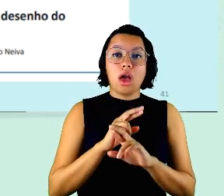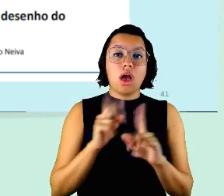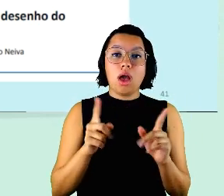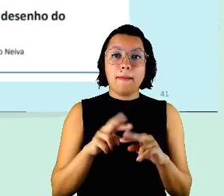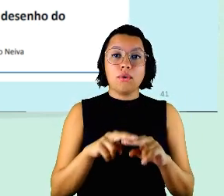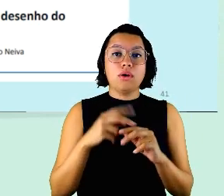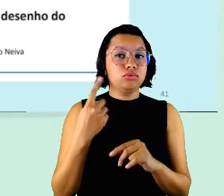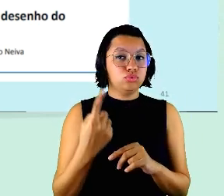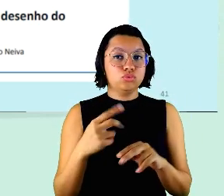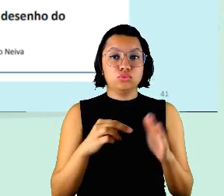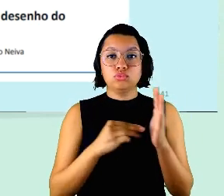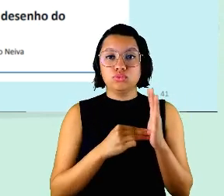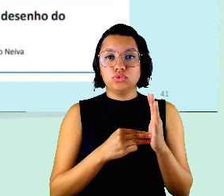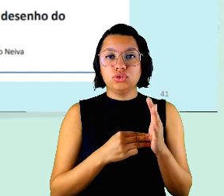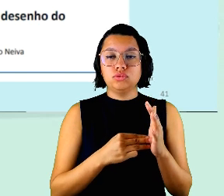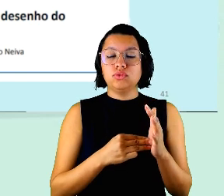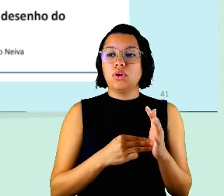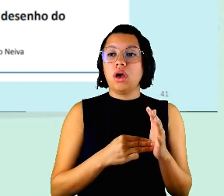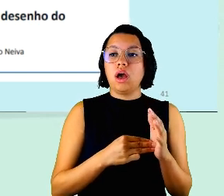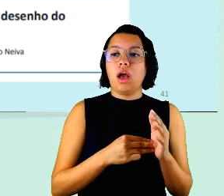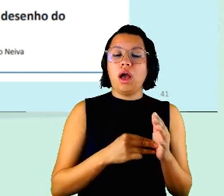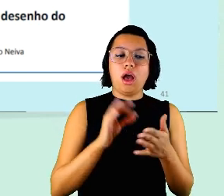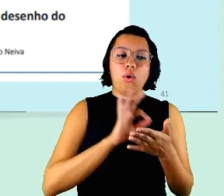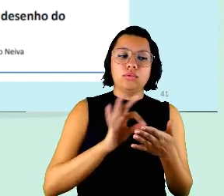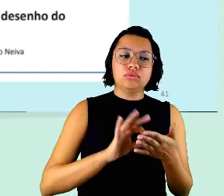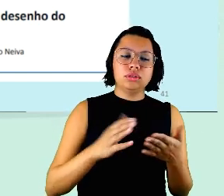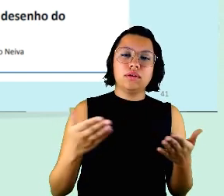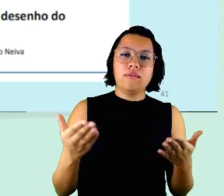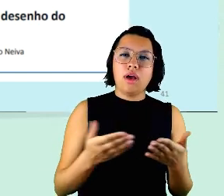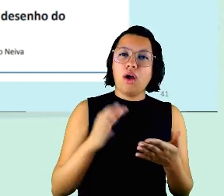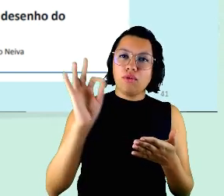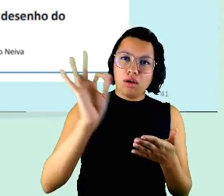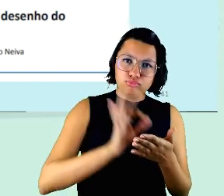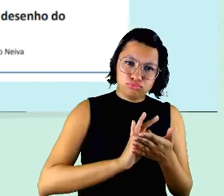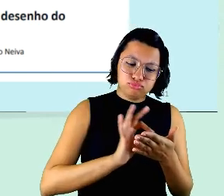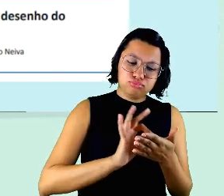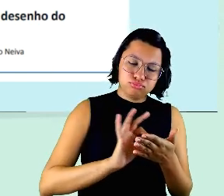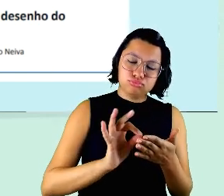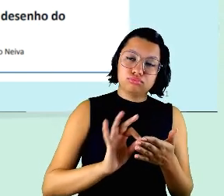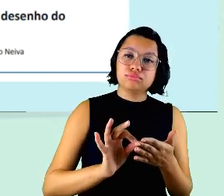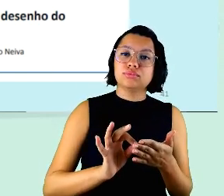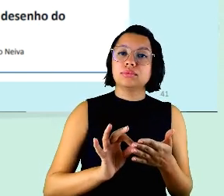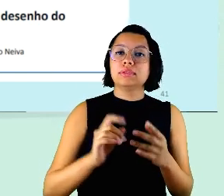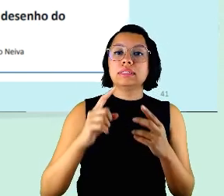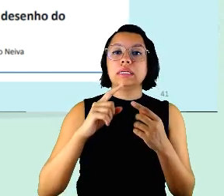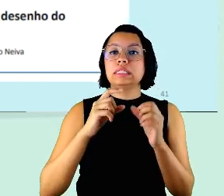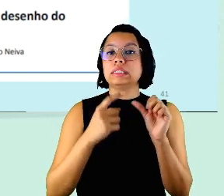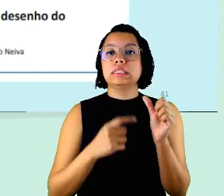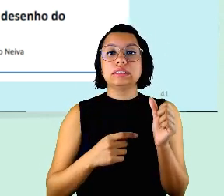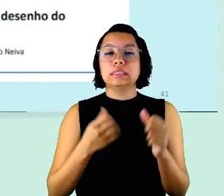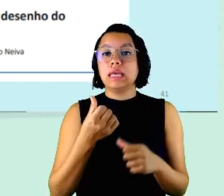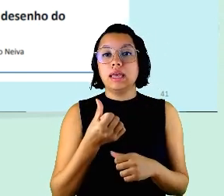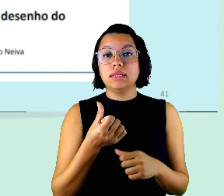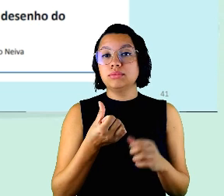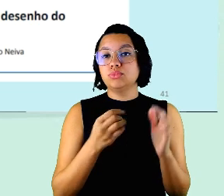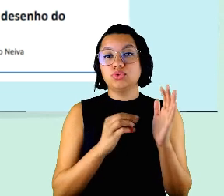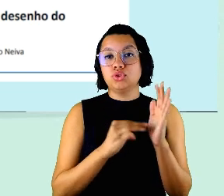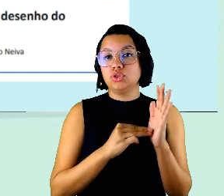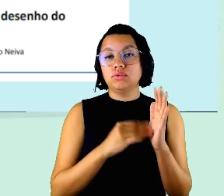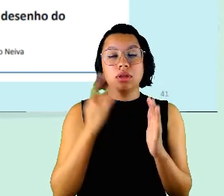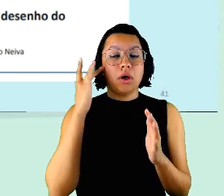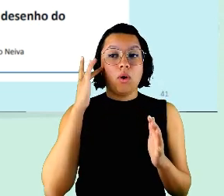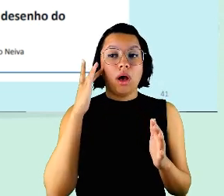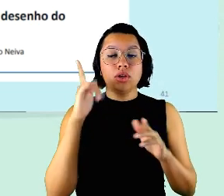eu elenquei aqui eu até fui anotando eu elenquei pelo menos seis fatores que eu acho que o